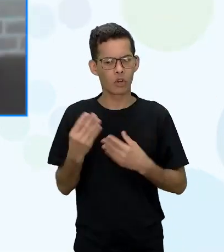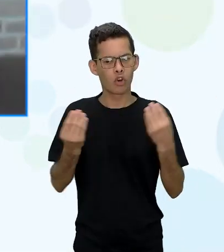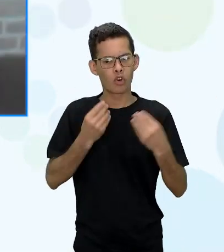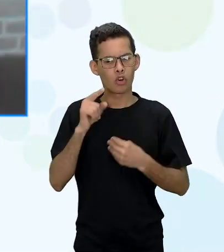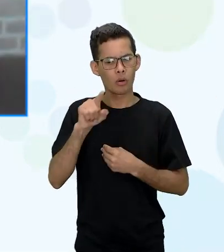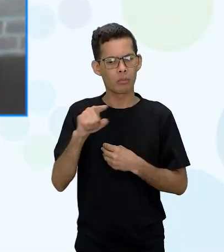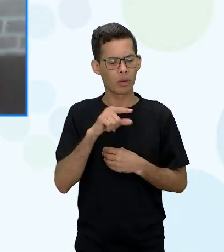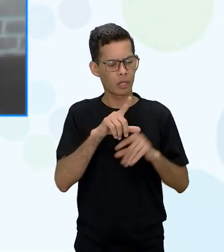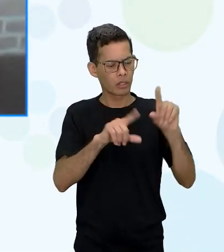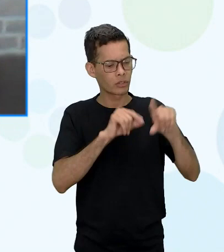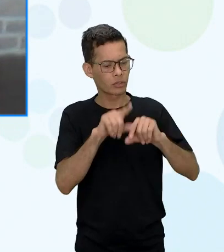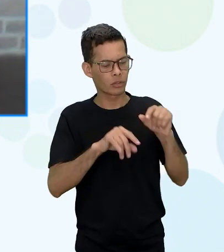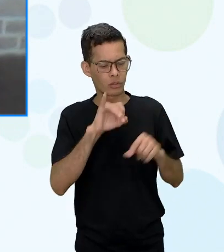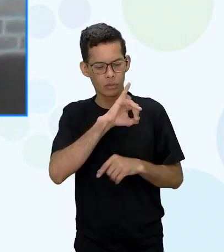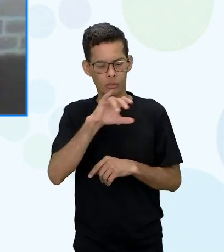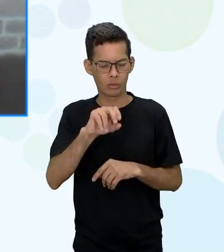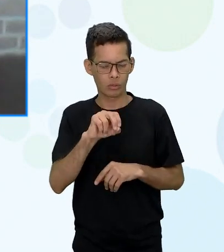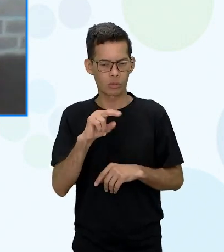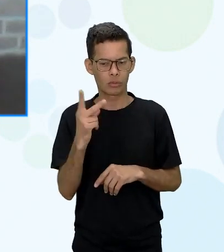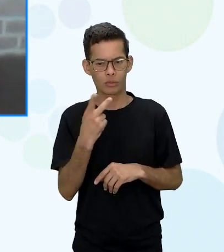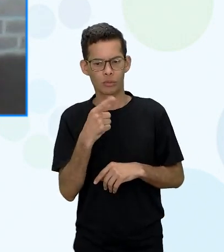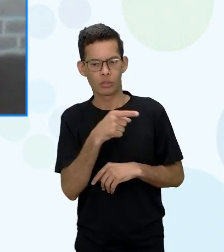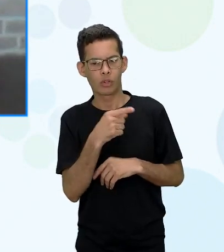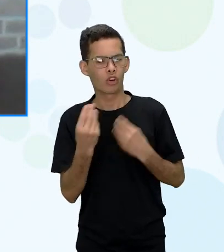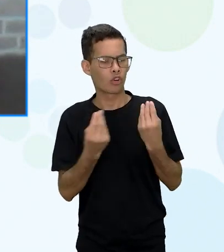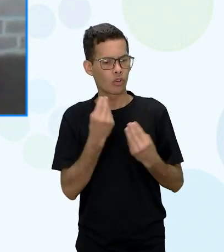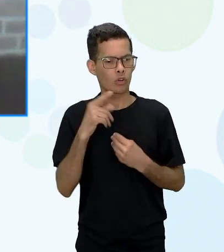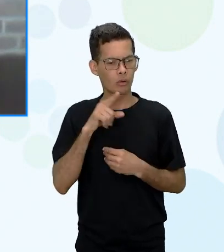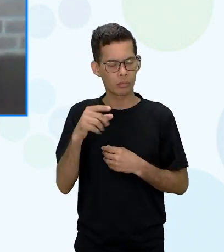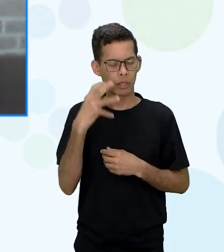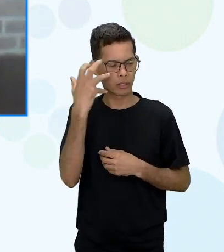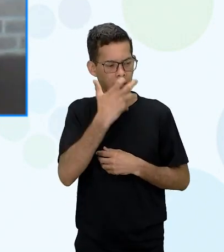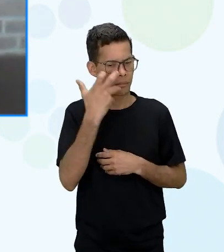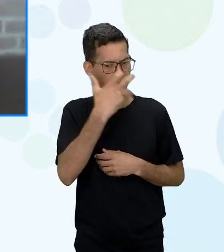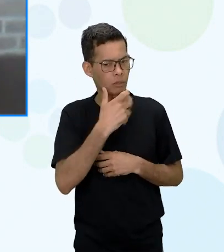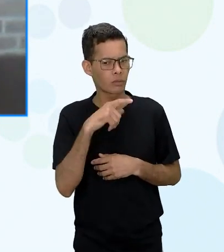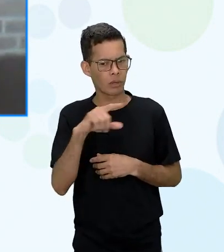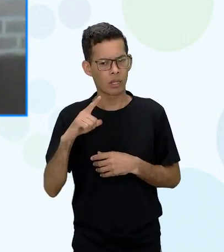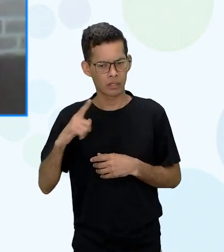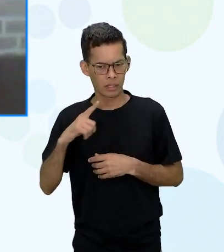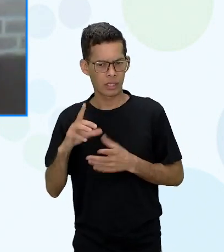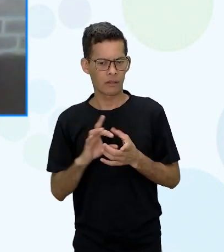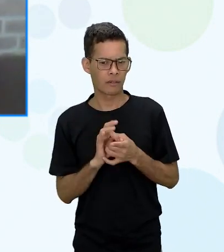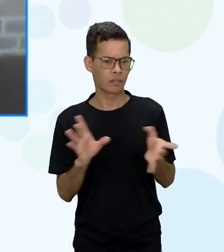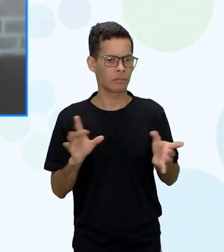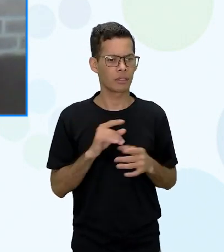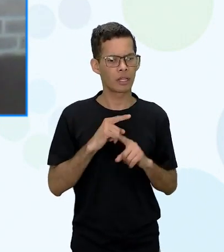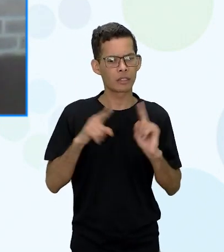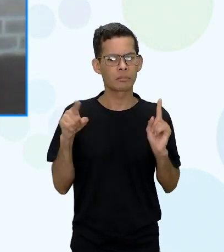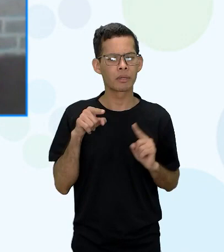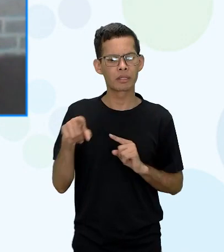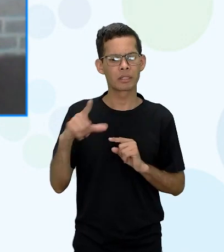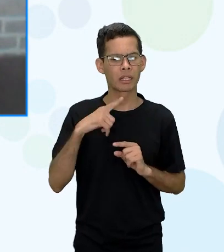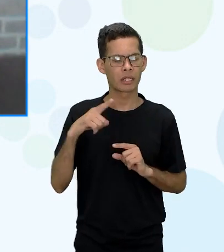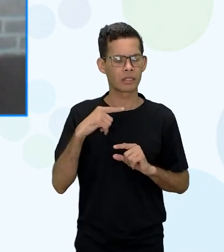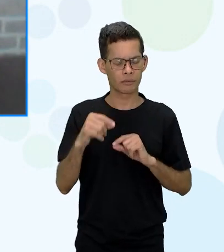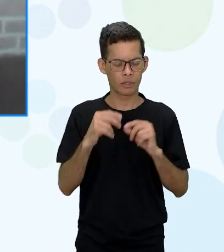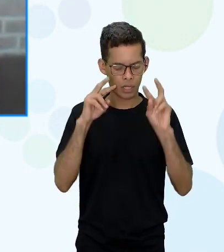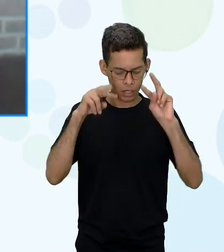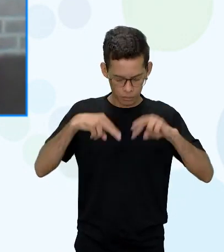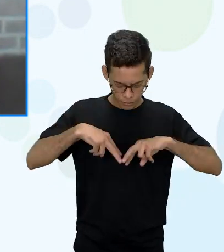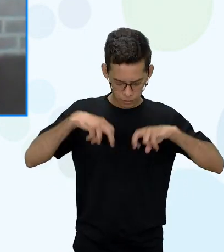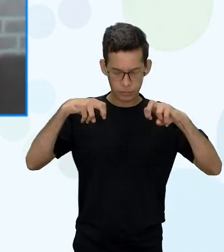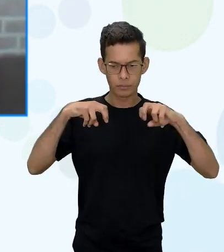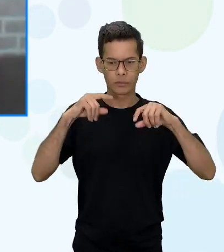ela se apaixonou né ela se apaixonou ela teve essa liberdade mas ela ela passou a se ver como uma